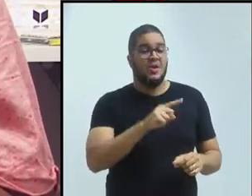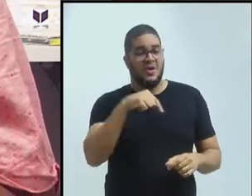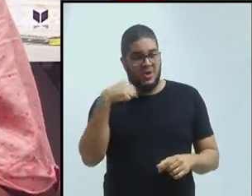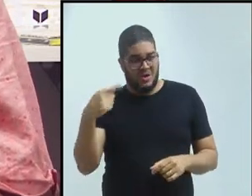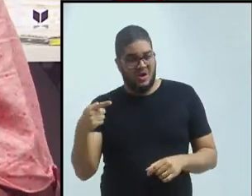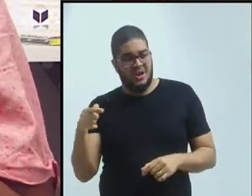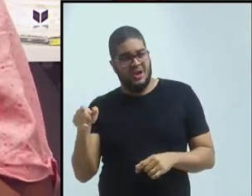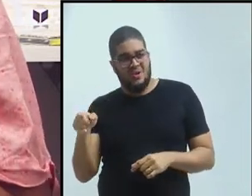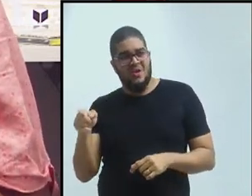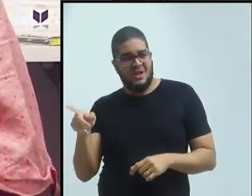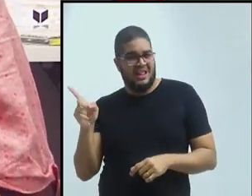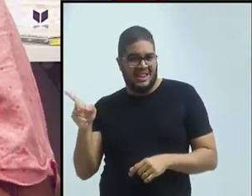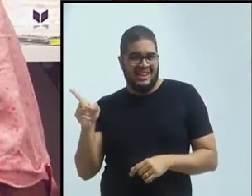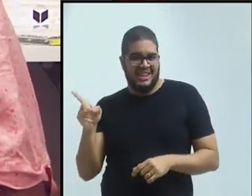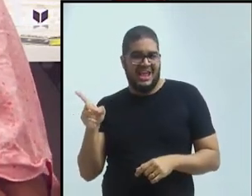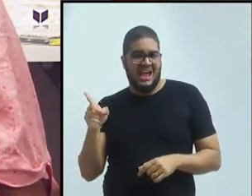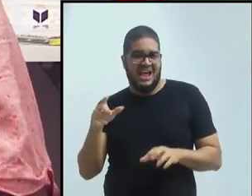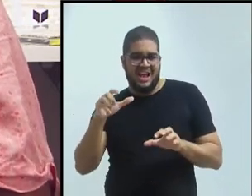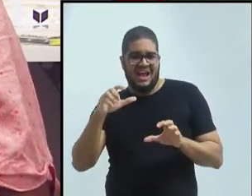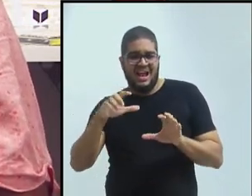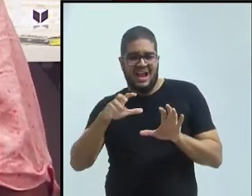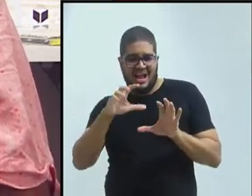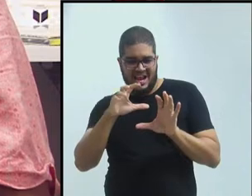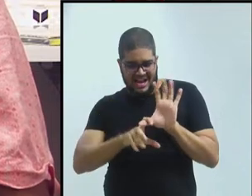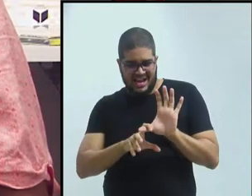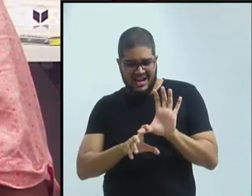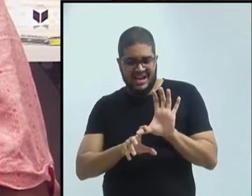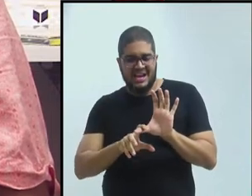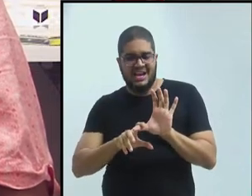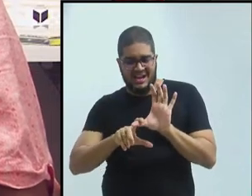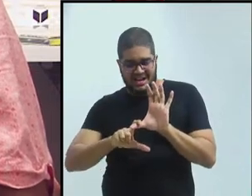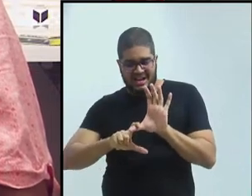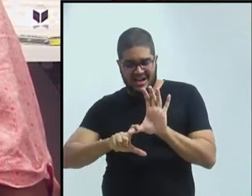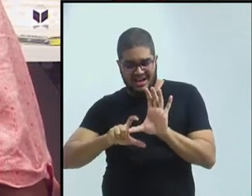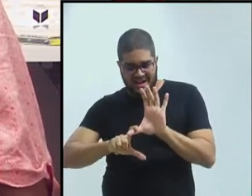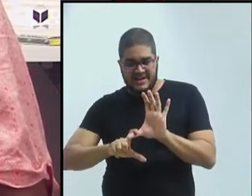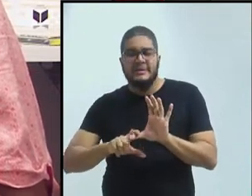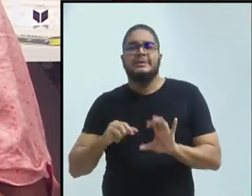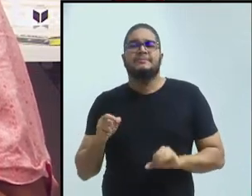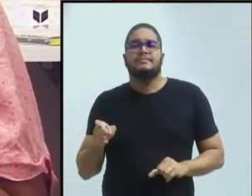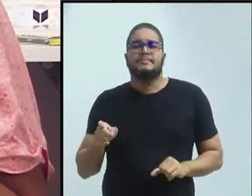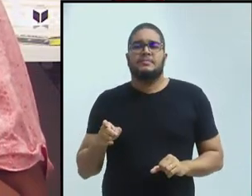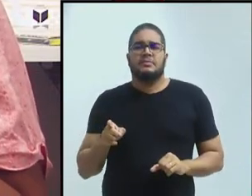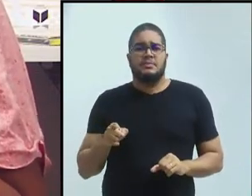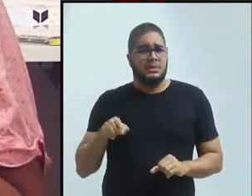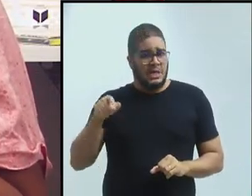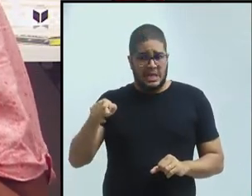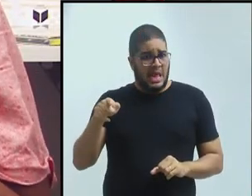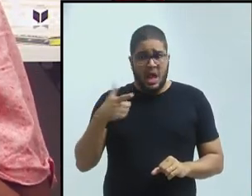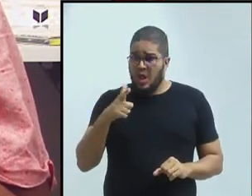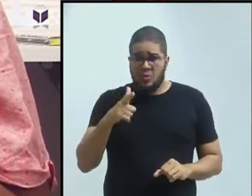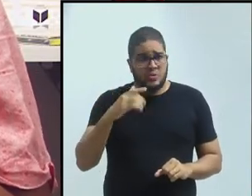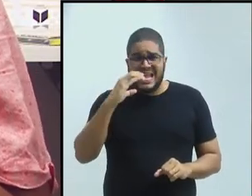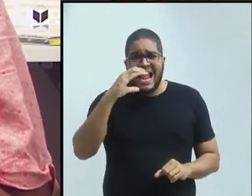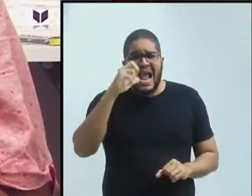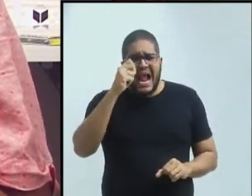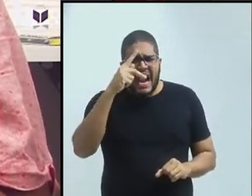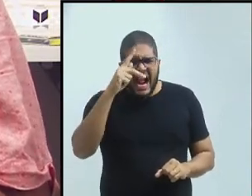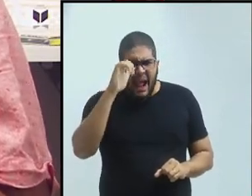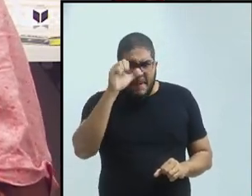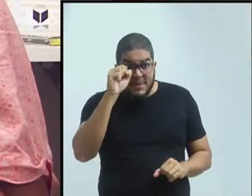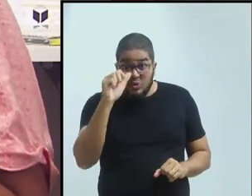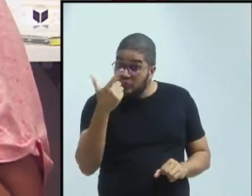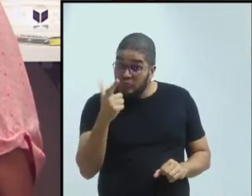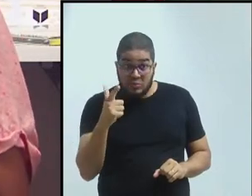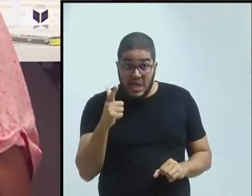CAPES para tentar explicar o que é você ter um órgão e você ter um sistema de pós-graduação.